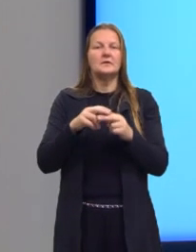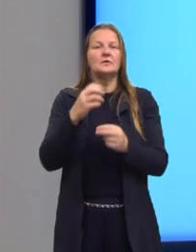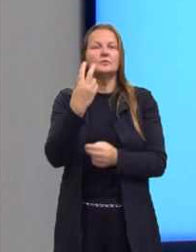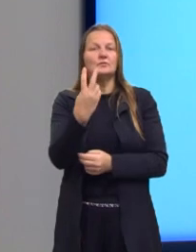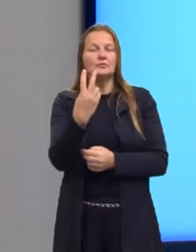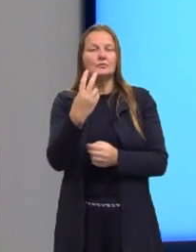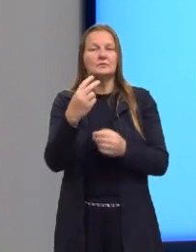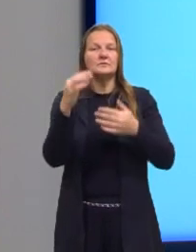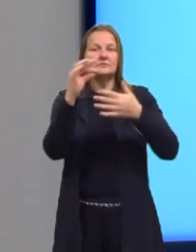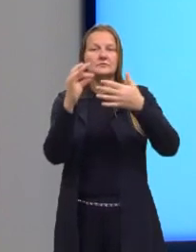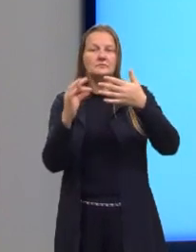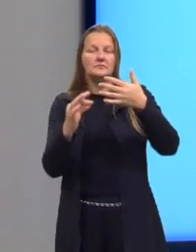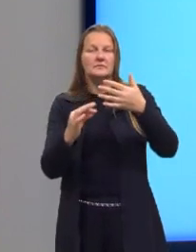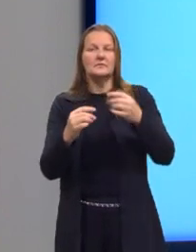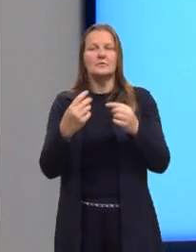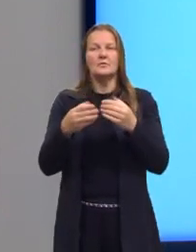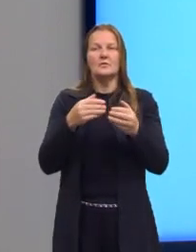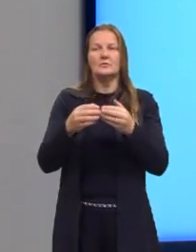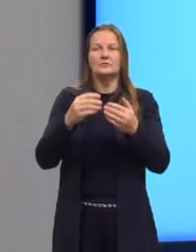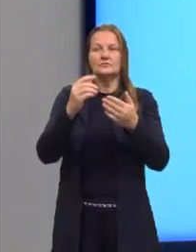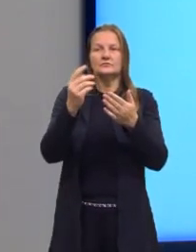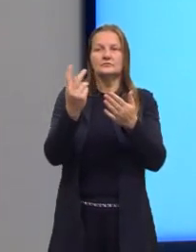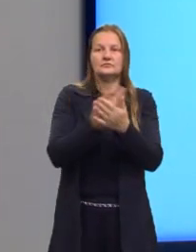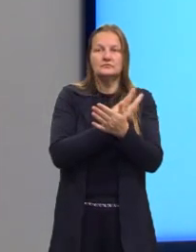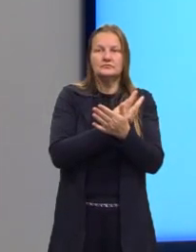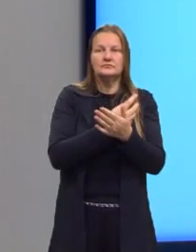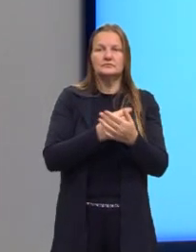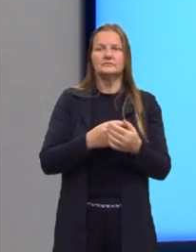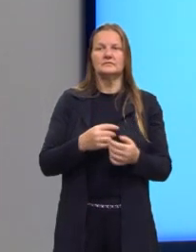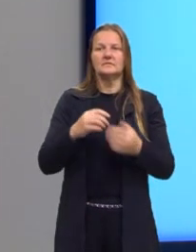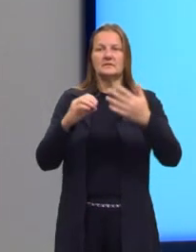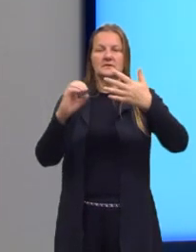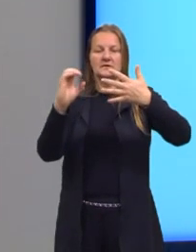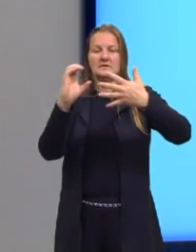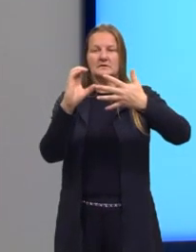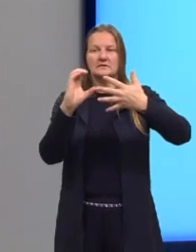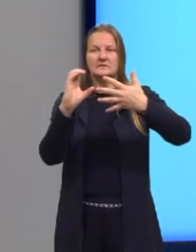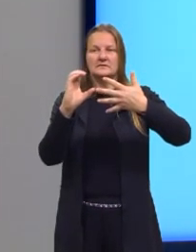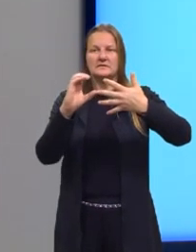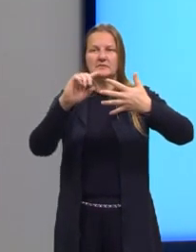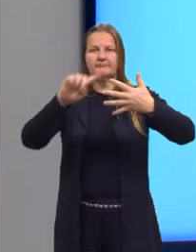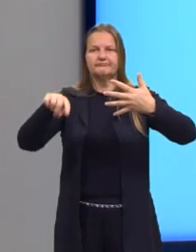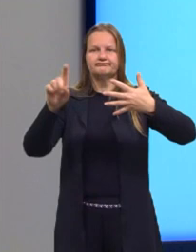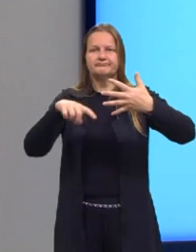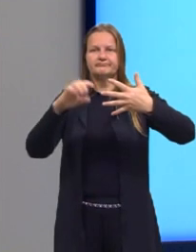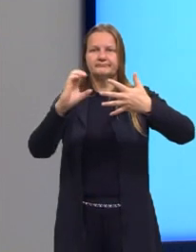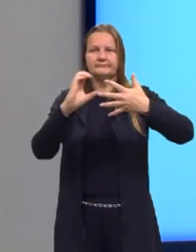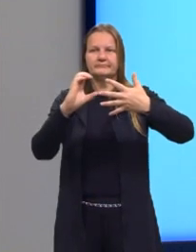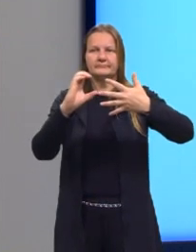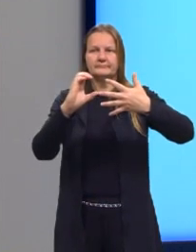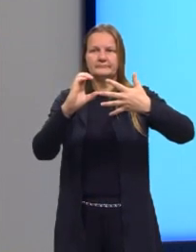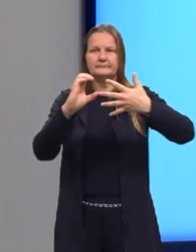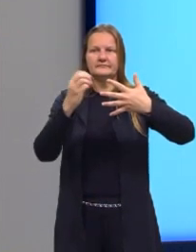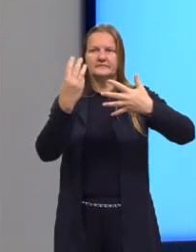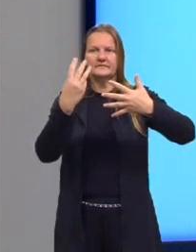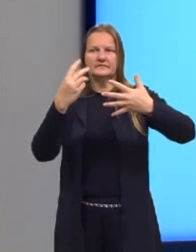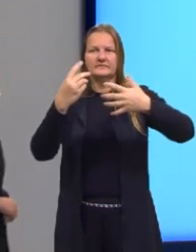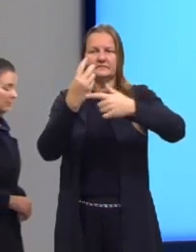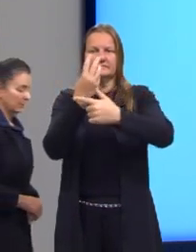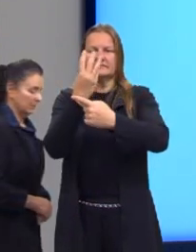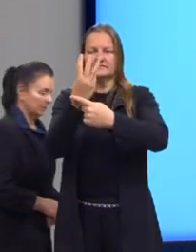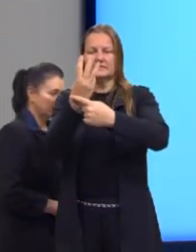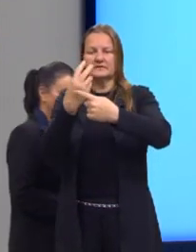das alternativas. A gente elimina a letra C, porque o coeficiente A era 3 quintos,